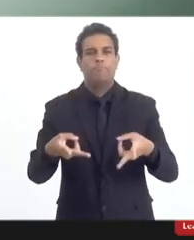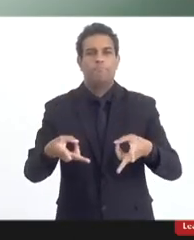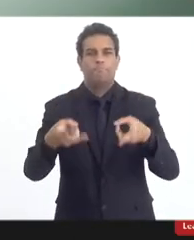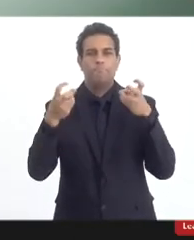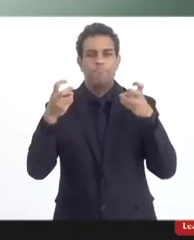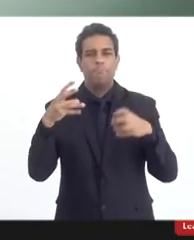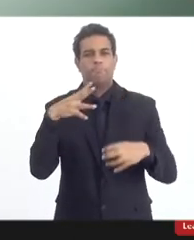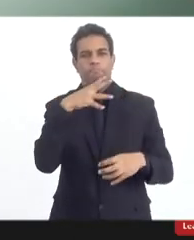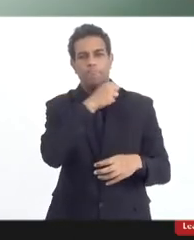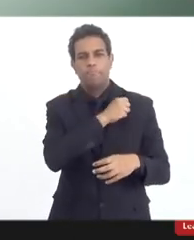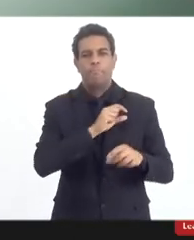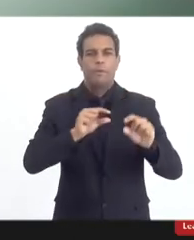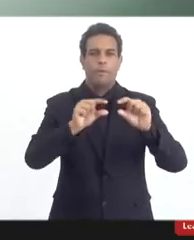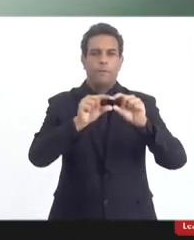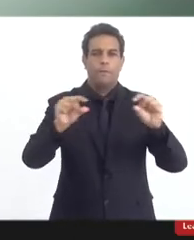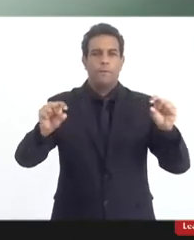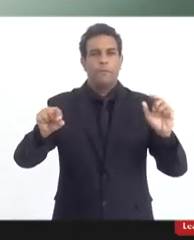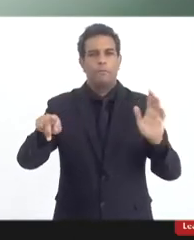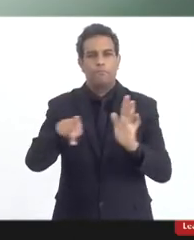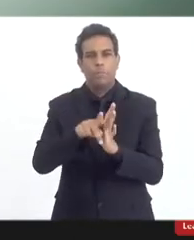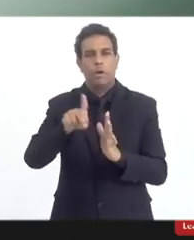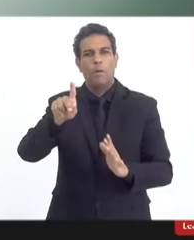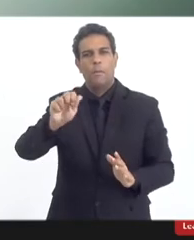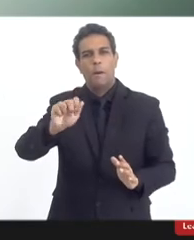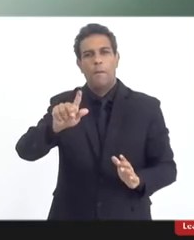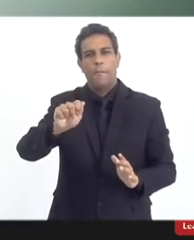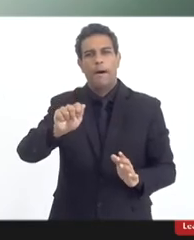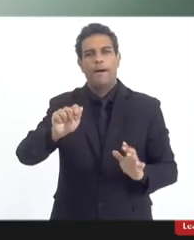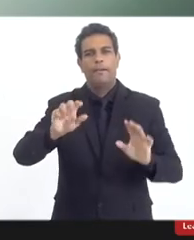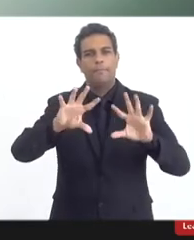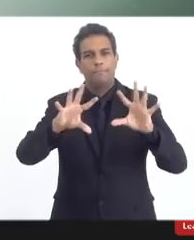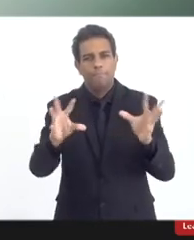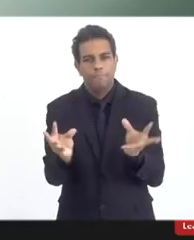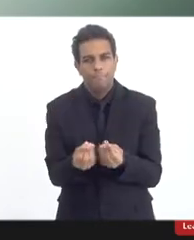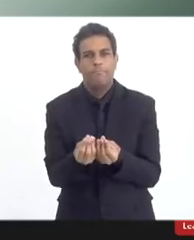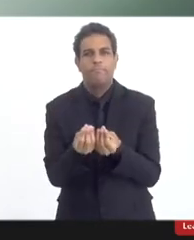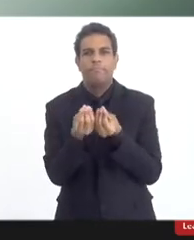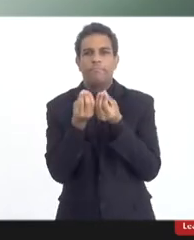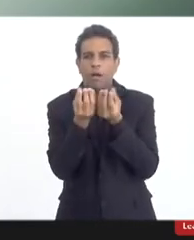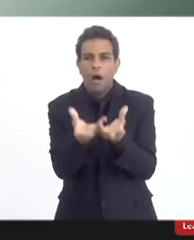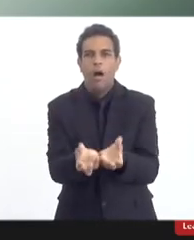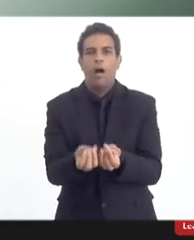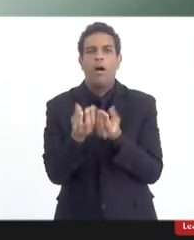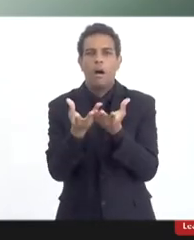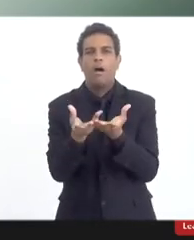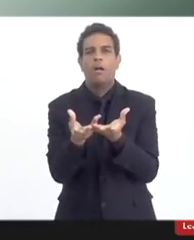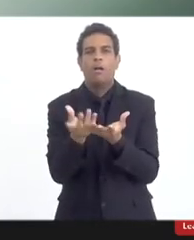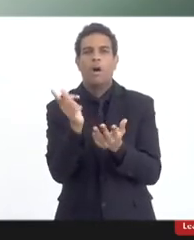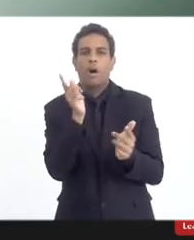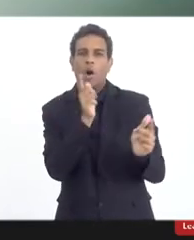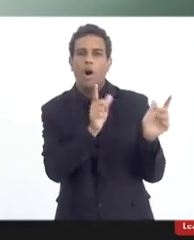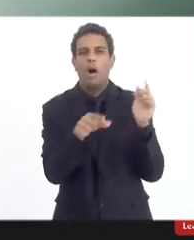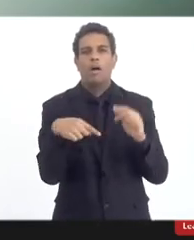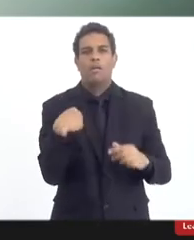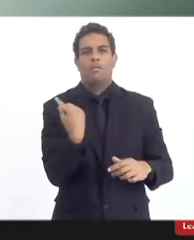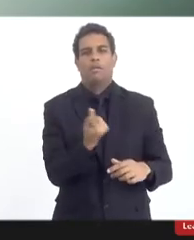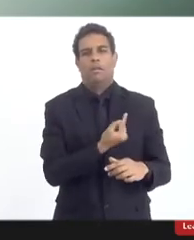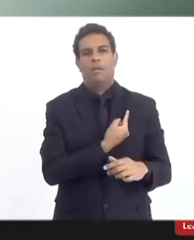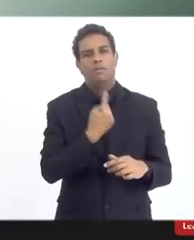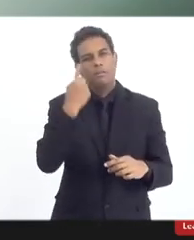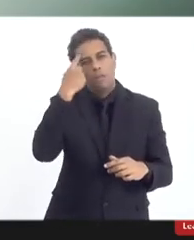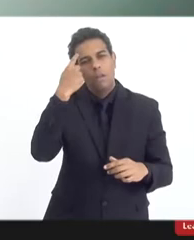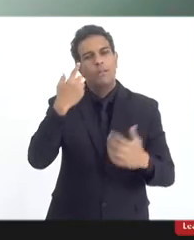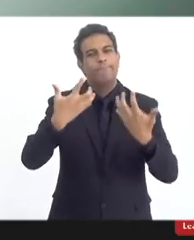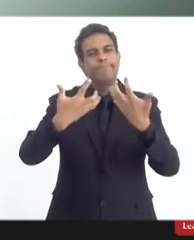muita atenção uma frase do Papa Francisco, que tem sempre um olhar à frente do seu tempo, segundo o nosso entendimento,